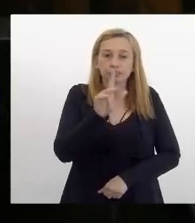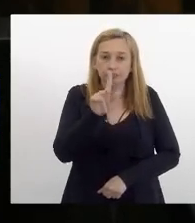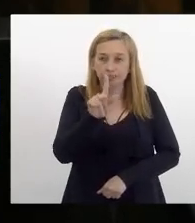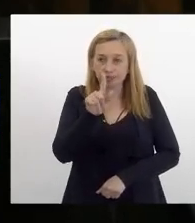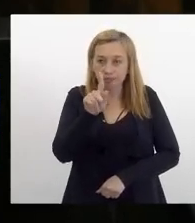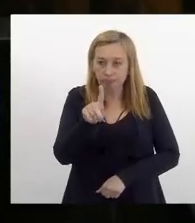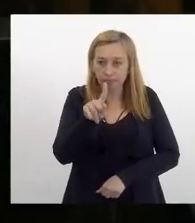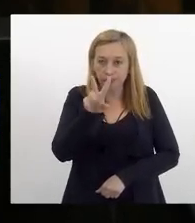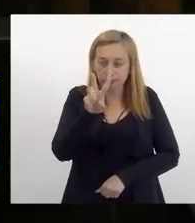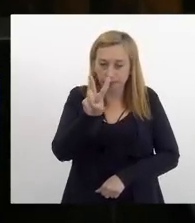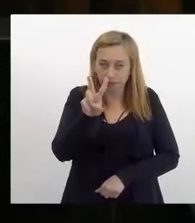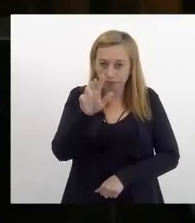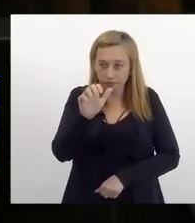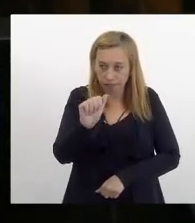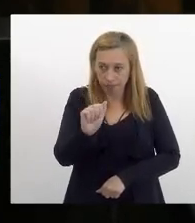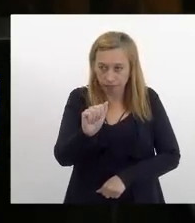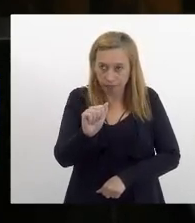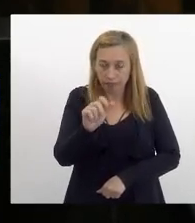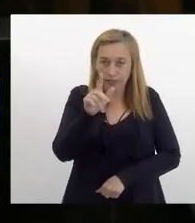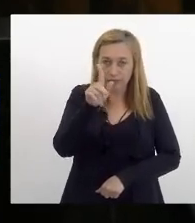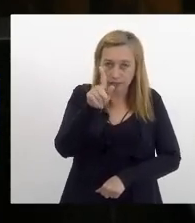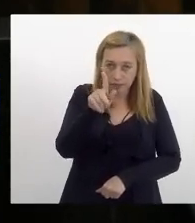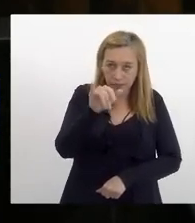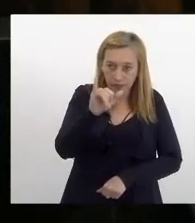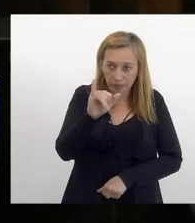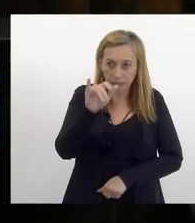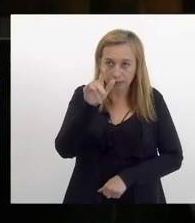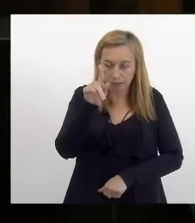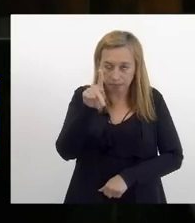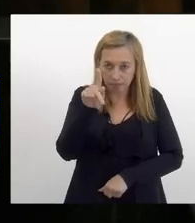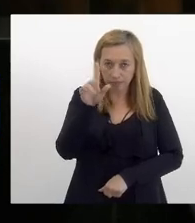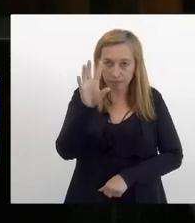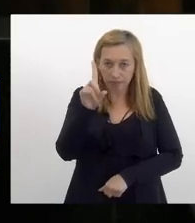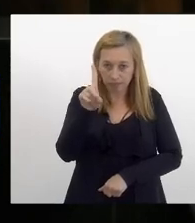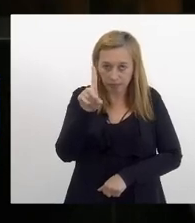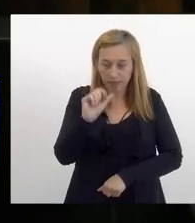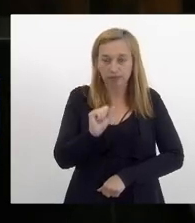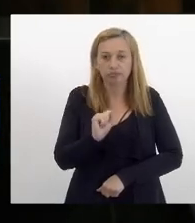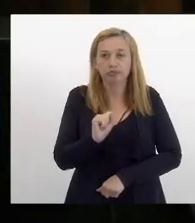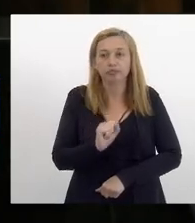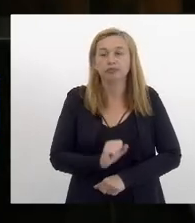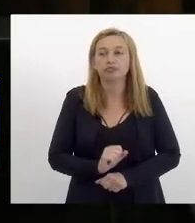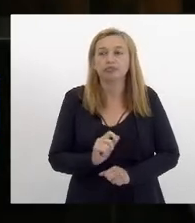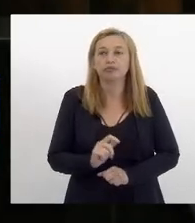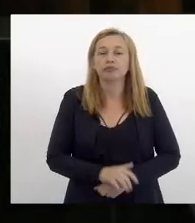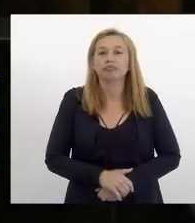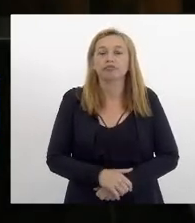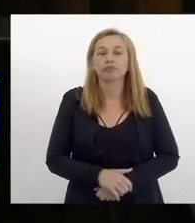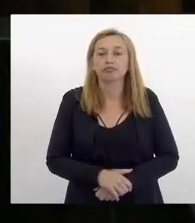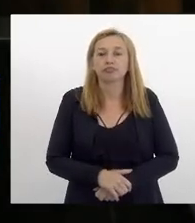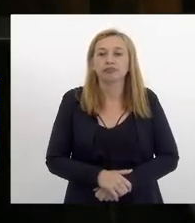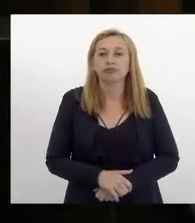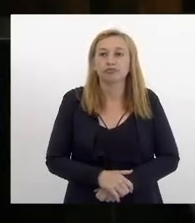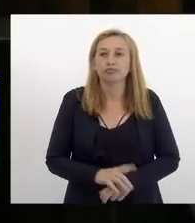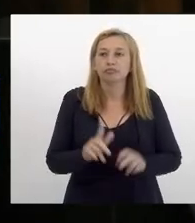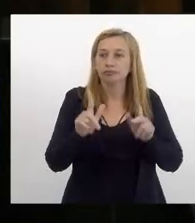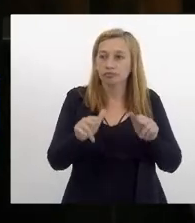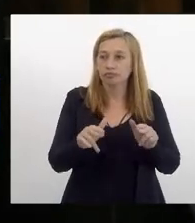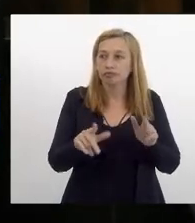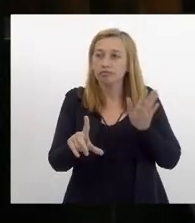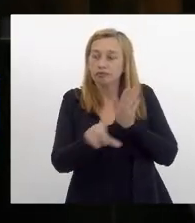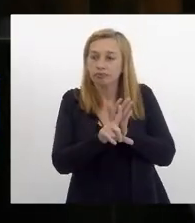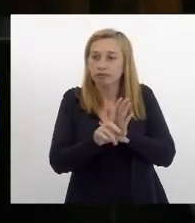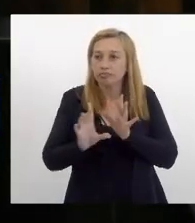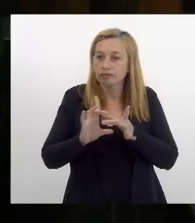e ao ITD nos mesmos termos da presente lei